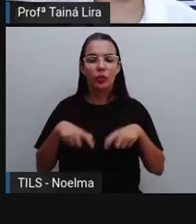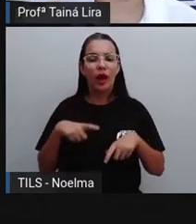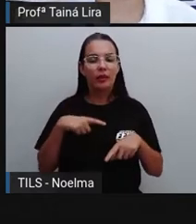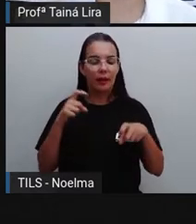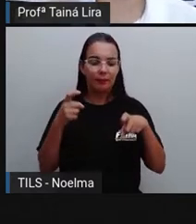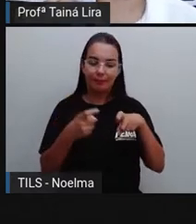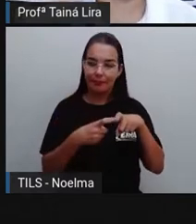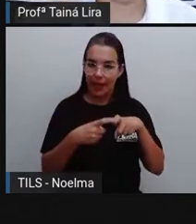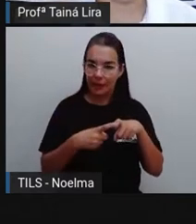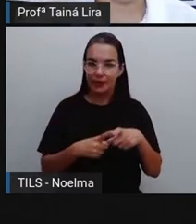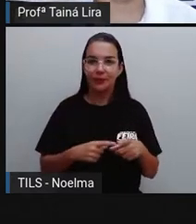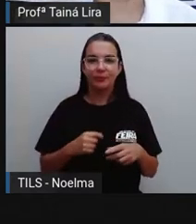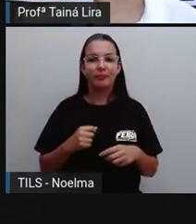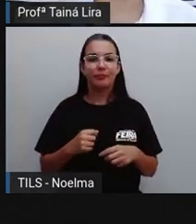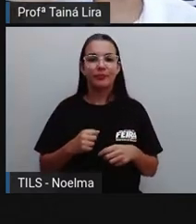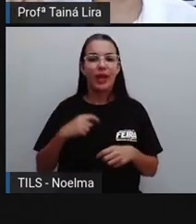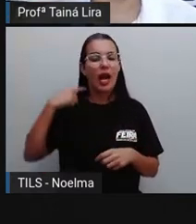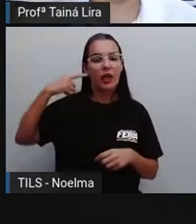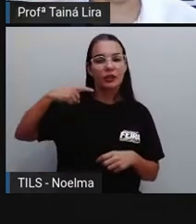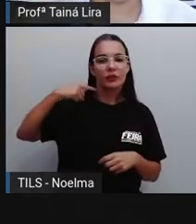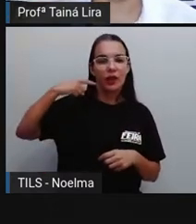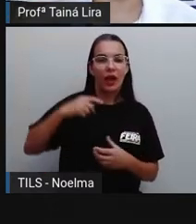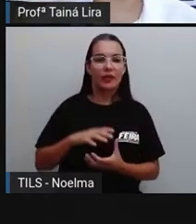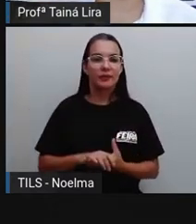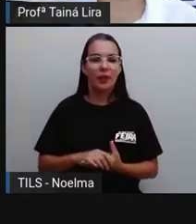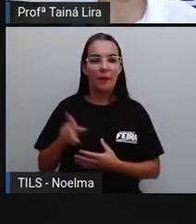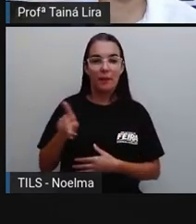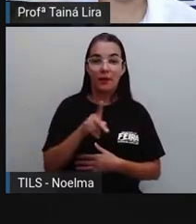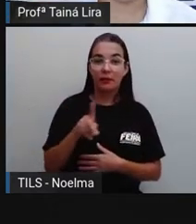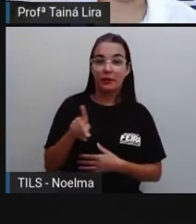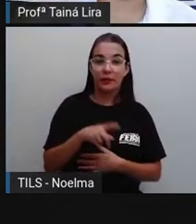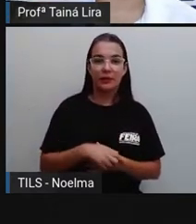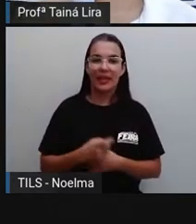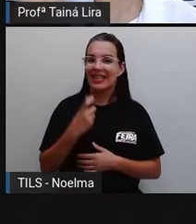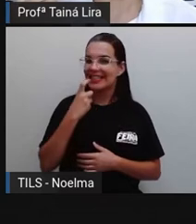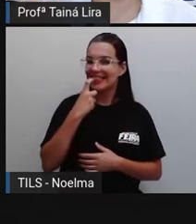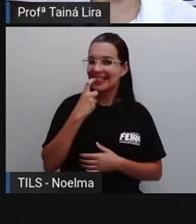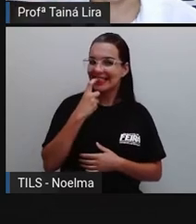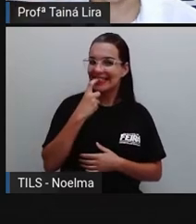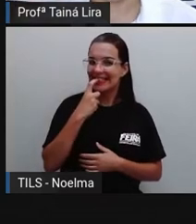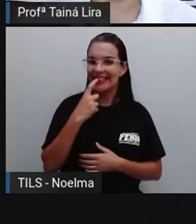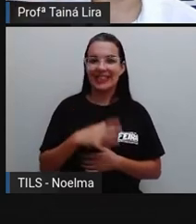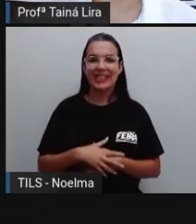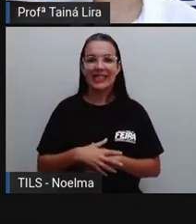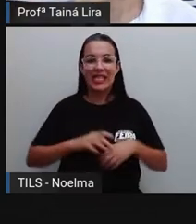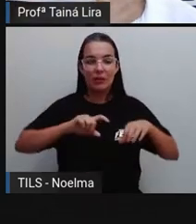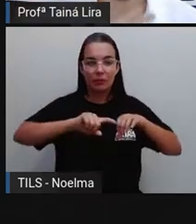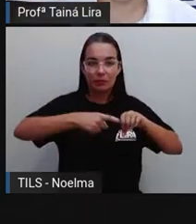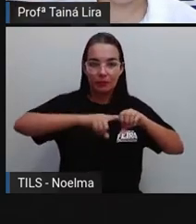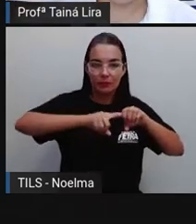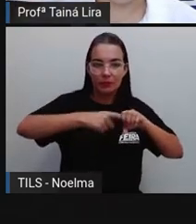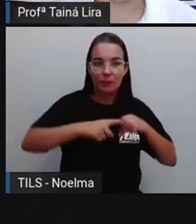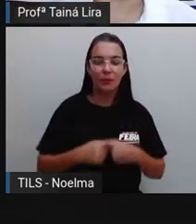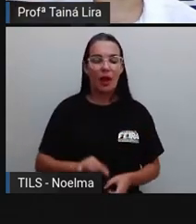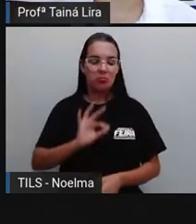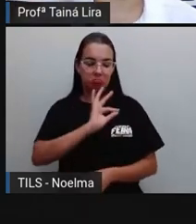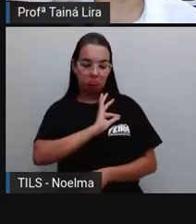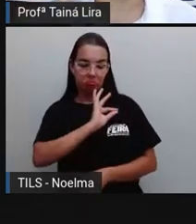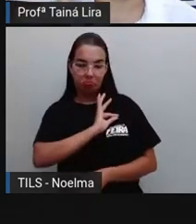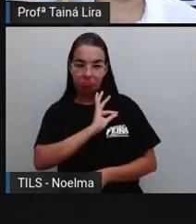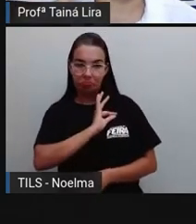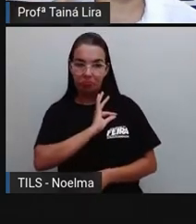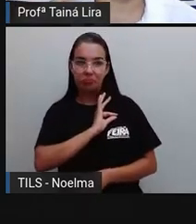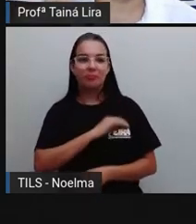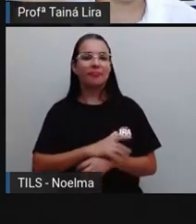médicos, advogados, professores, dentistas, encanadores, policiais,